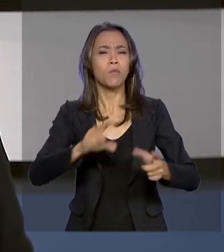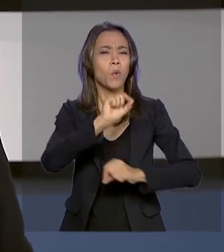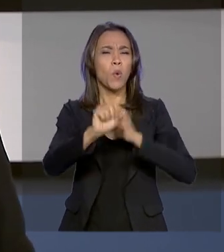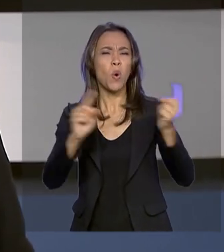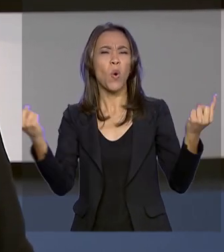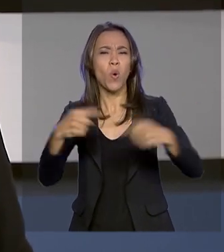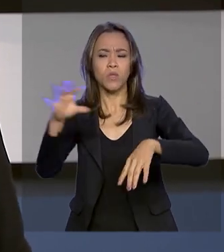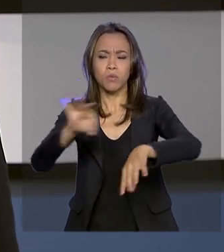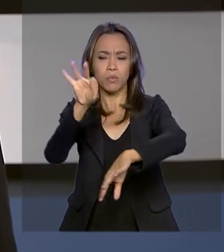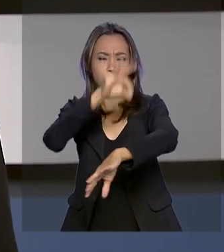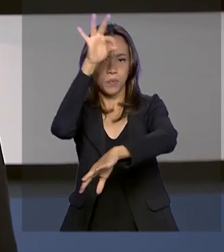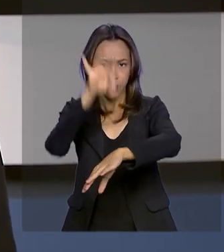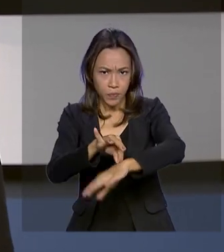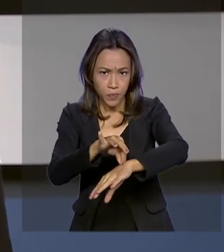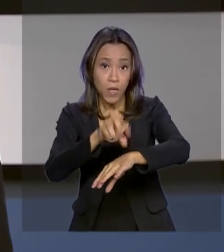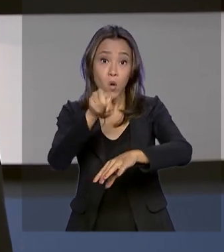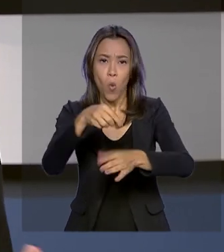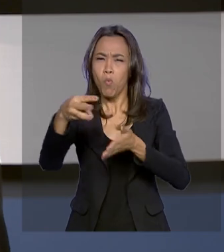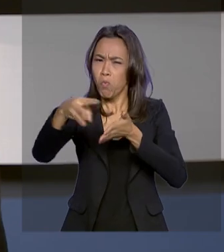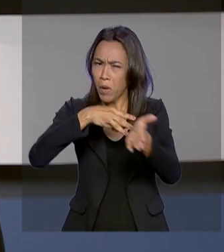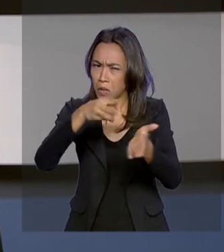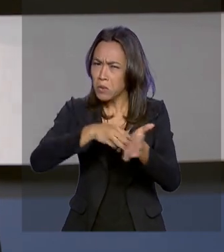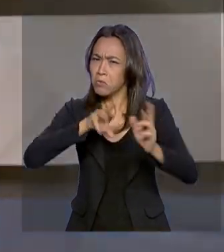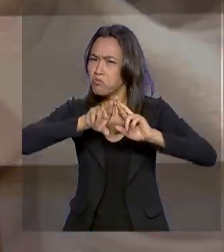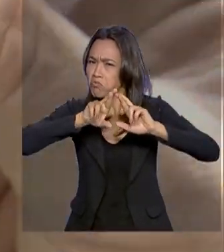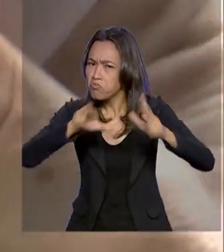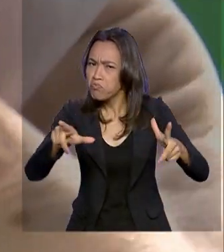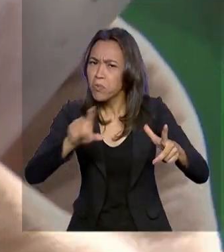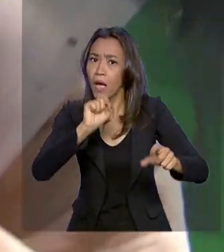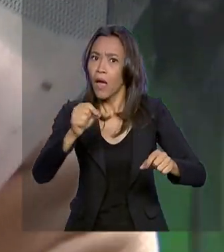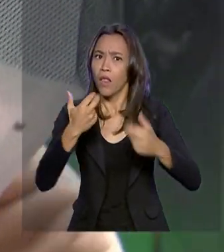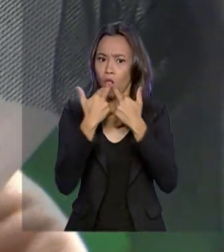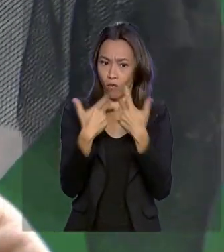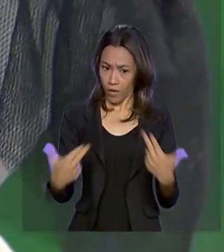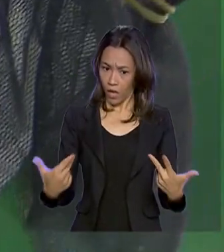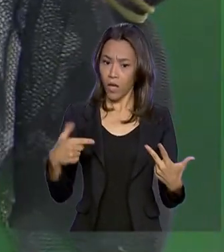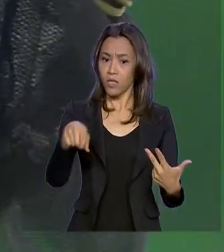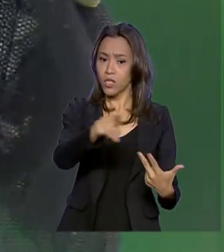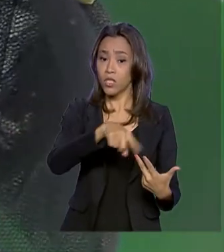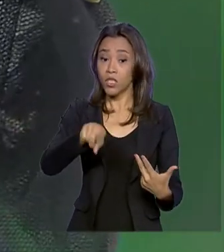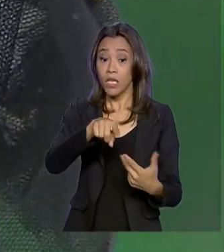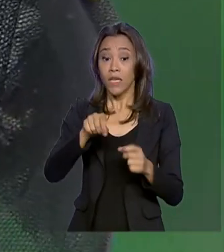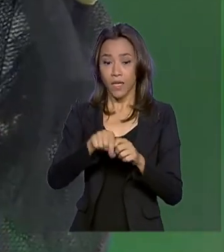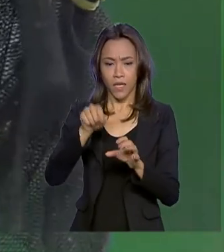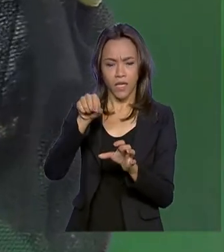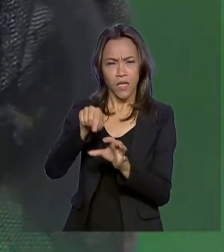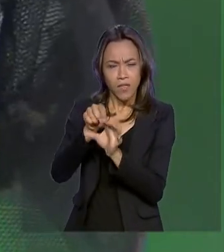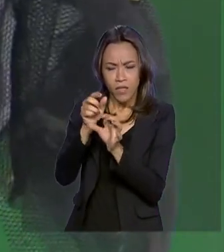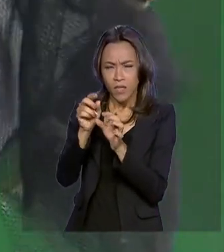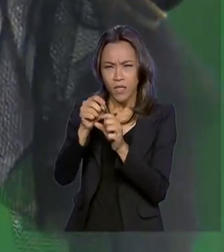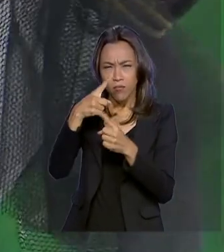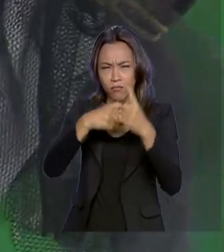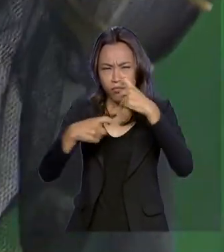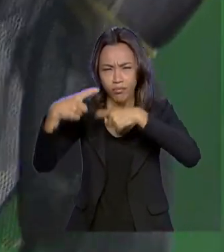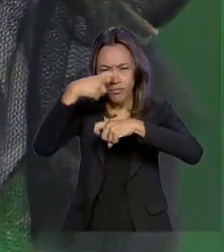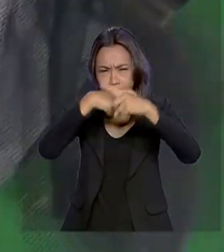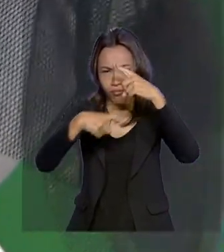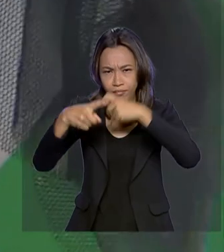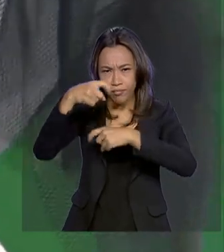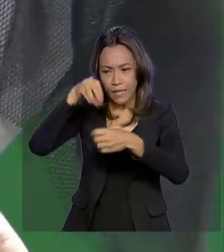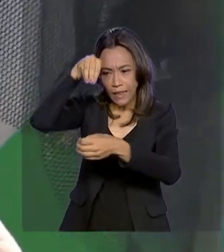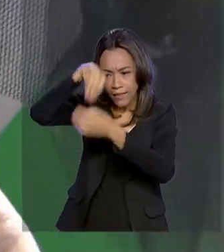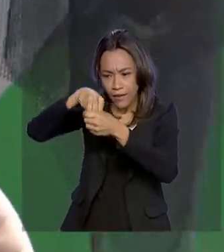Aedes aegypti com o método Volbáquia. Uma metodologia inovadora que libera o Aedes com o micro-organismo Volbáquia,